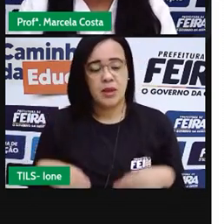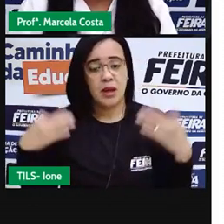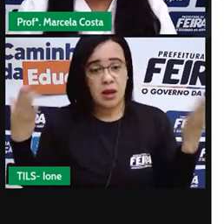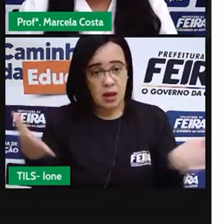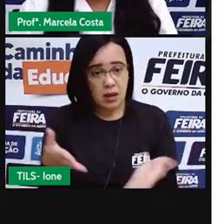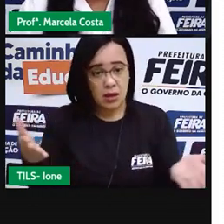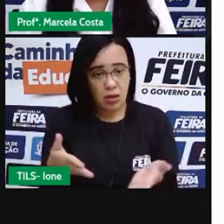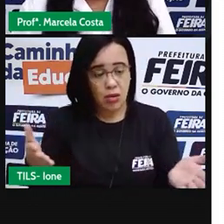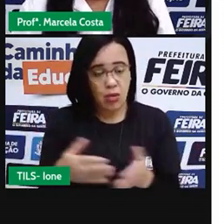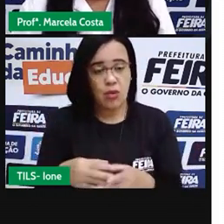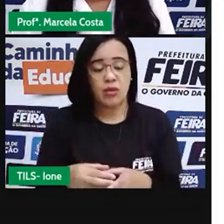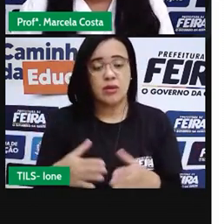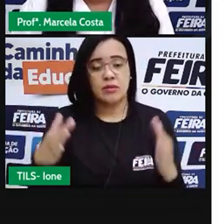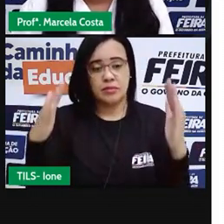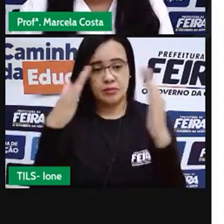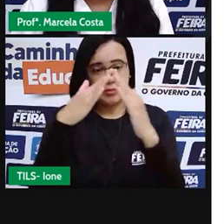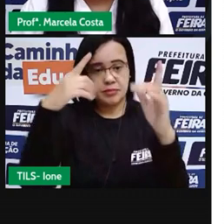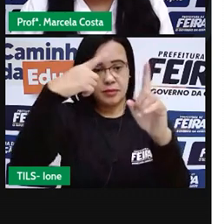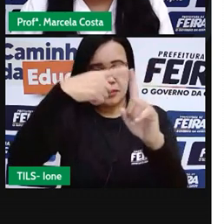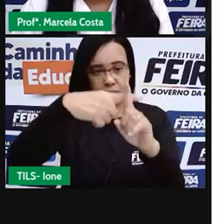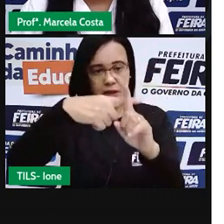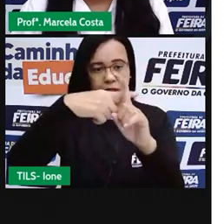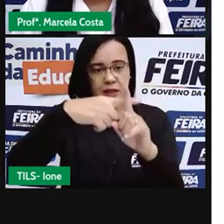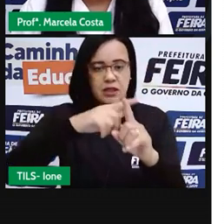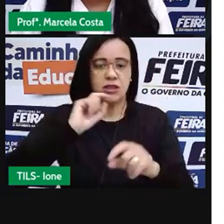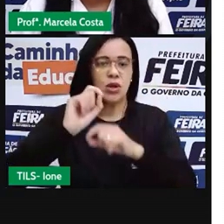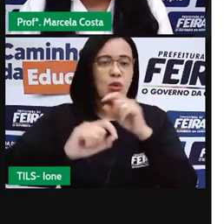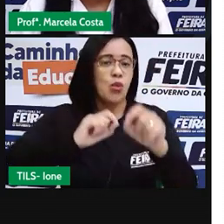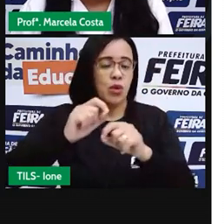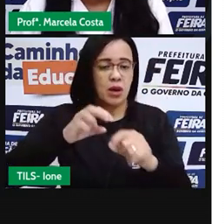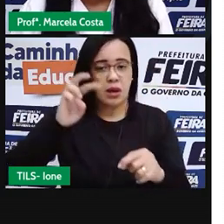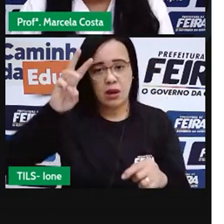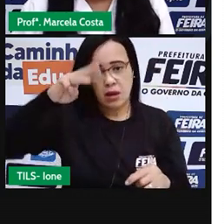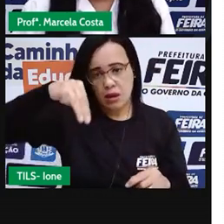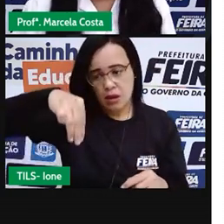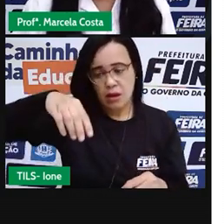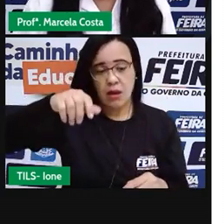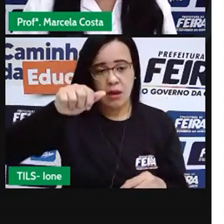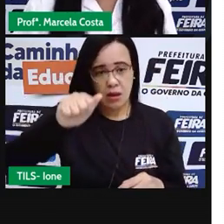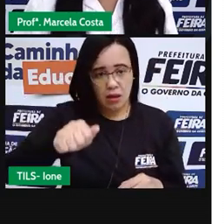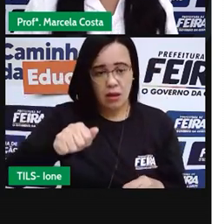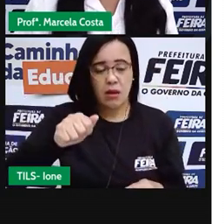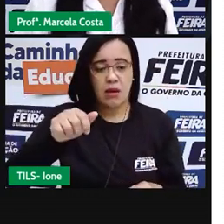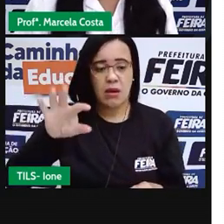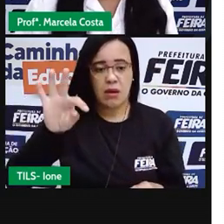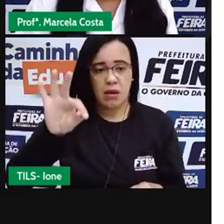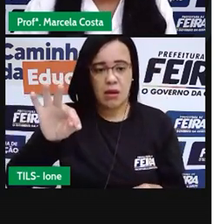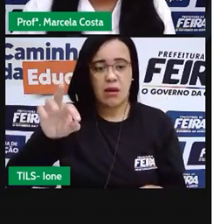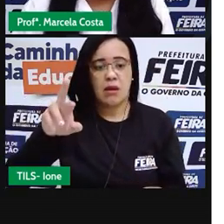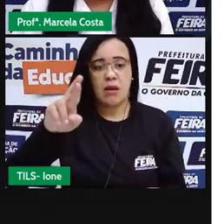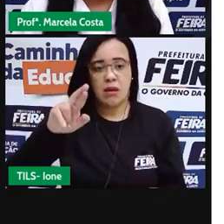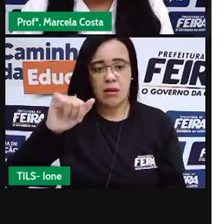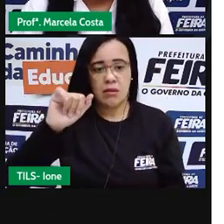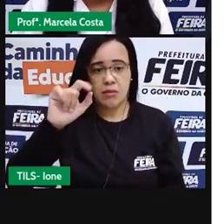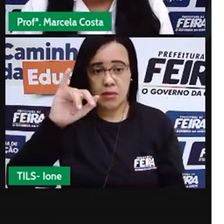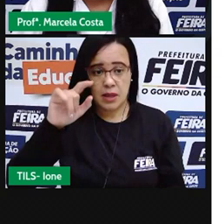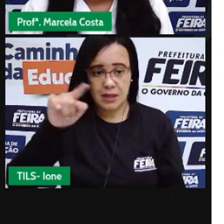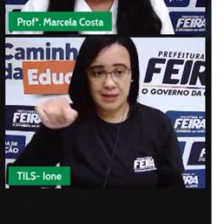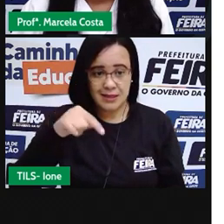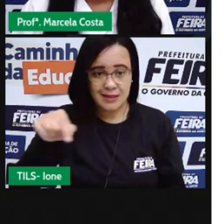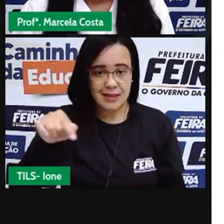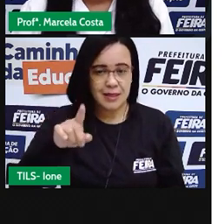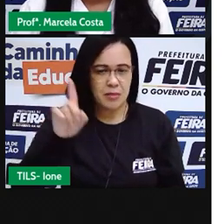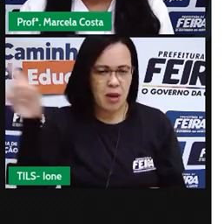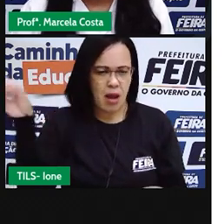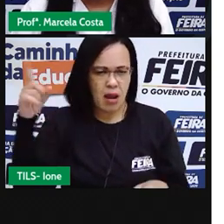vocês a Igreja Matriz de São José de Tapororoca, que fica localizada lá no distrito de Maria Quitéria,